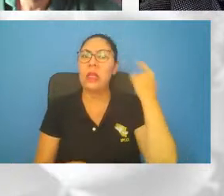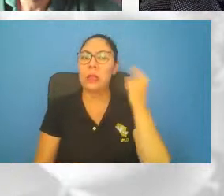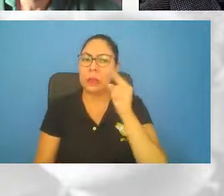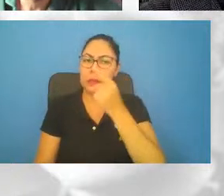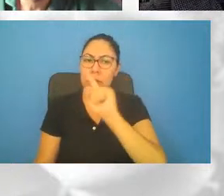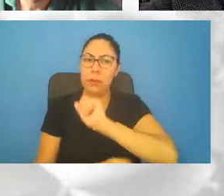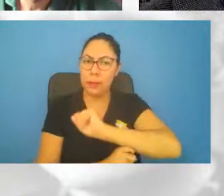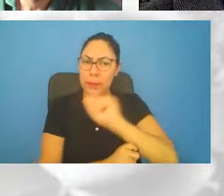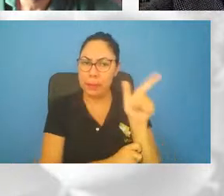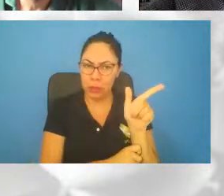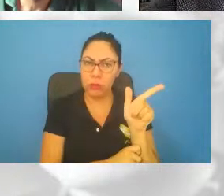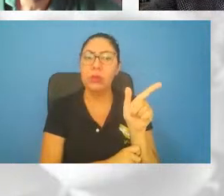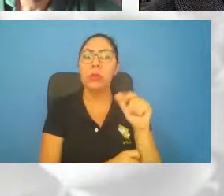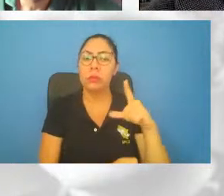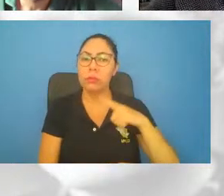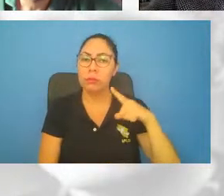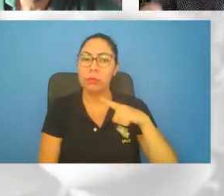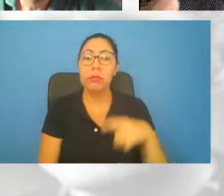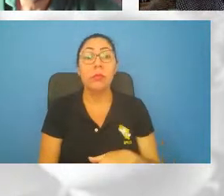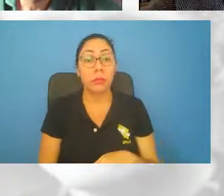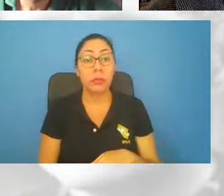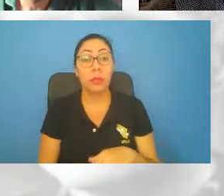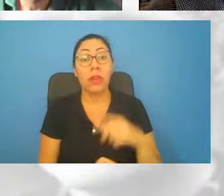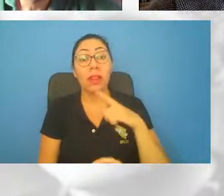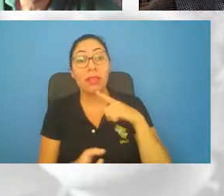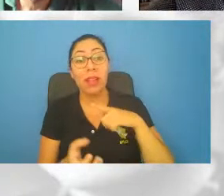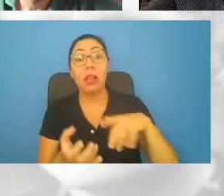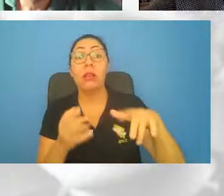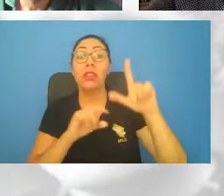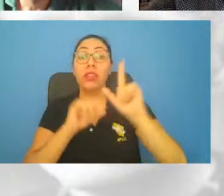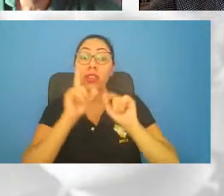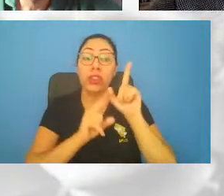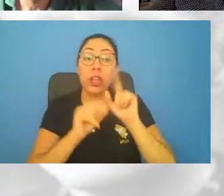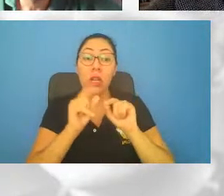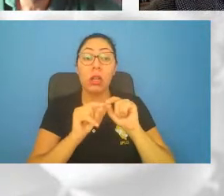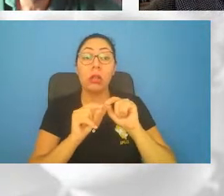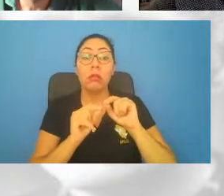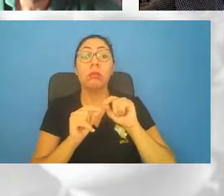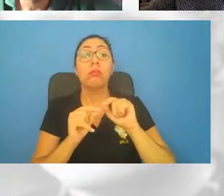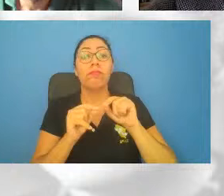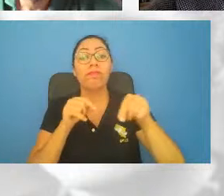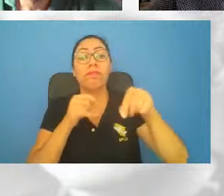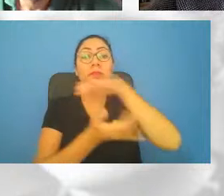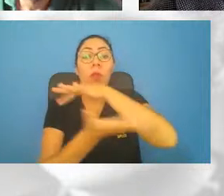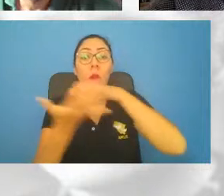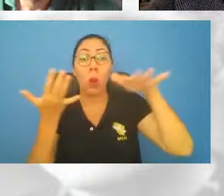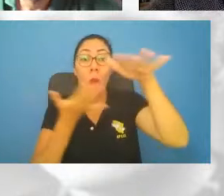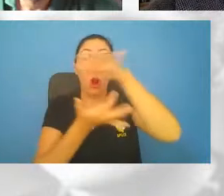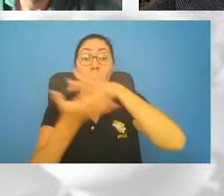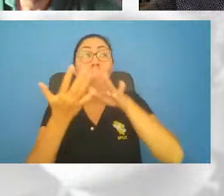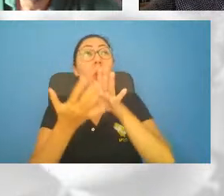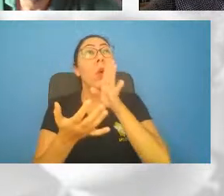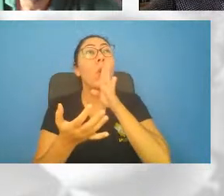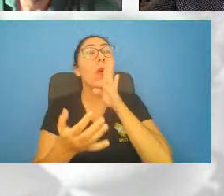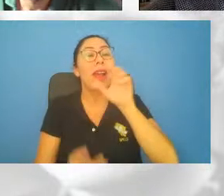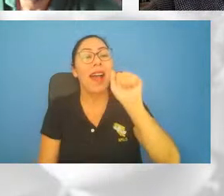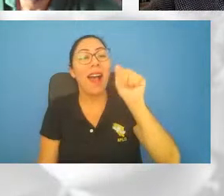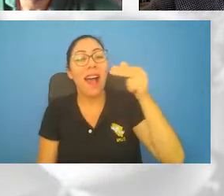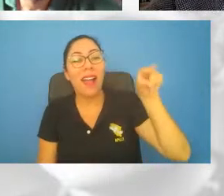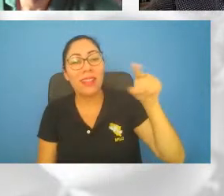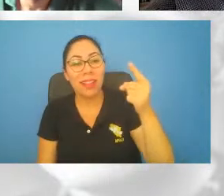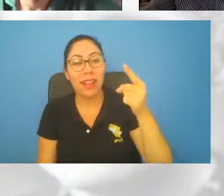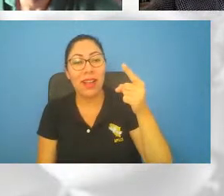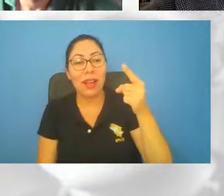então, todas as anãs brancas conhecidas estão na nossa galáxia, chamada Via Láctea,